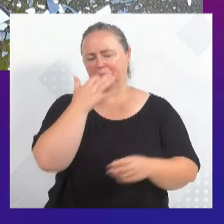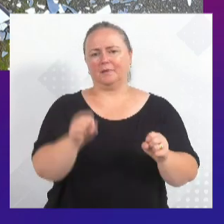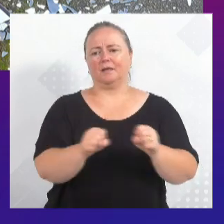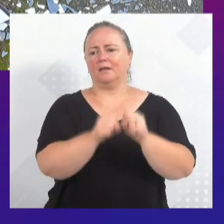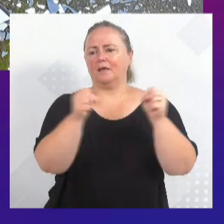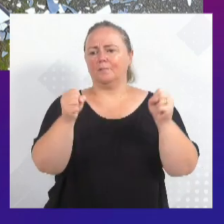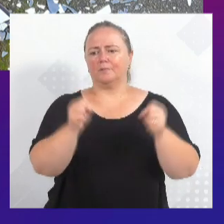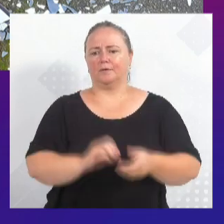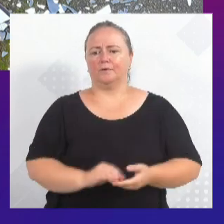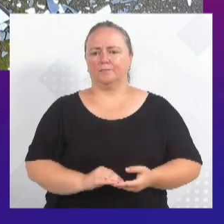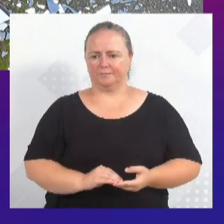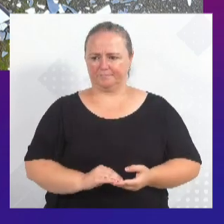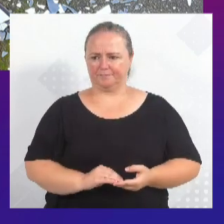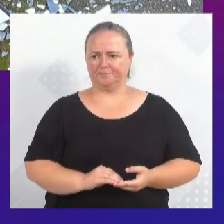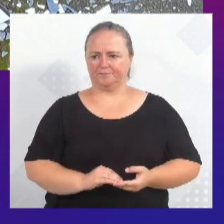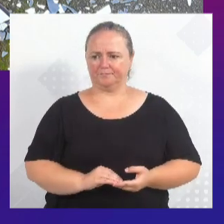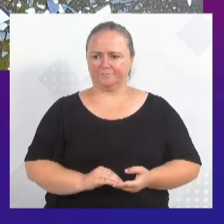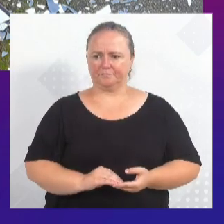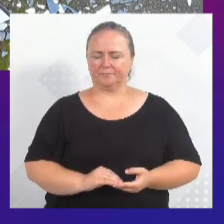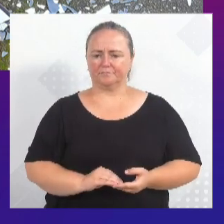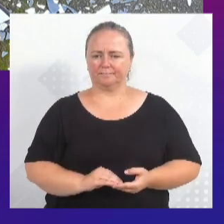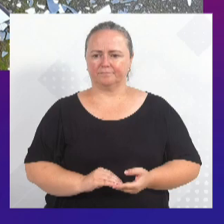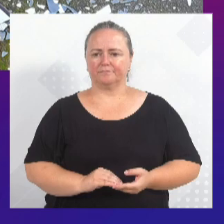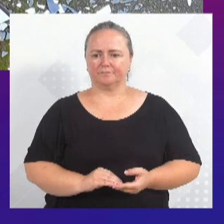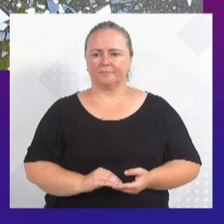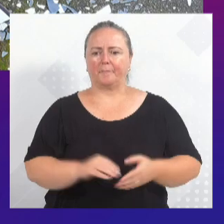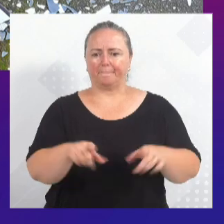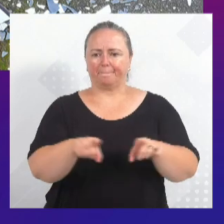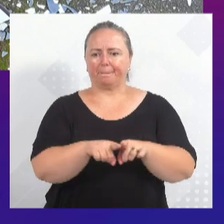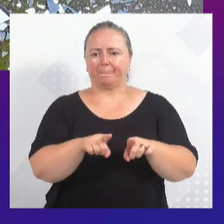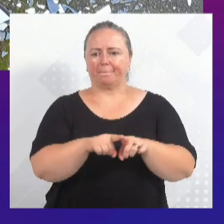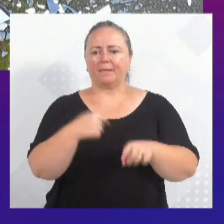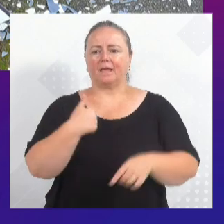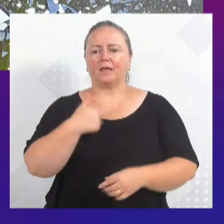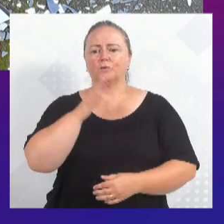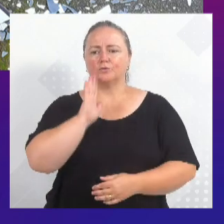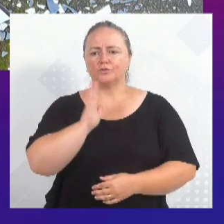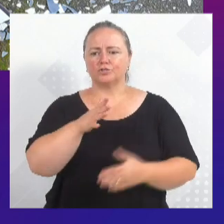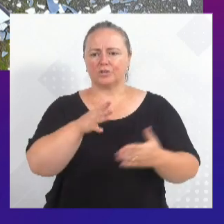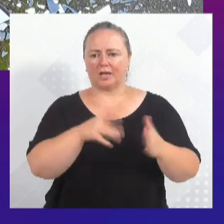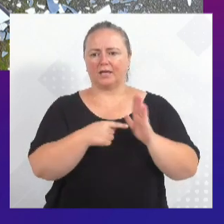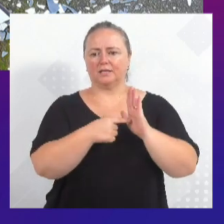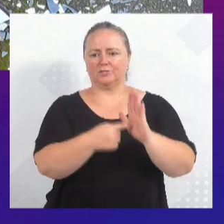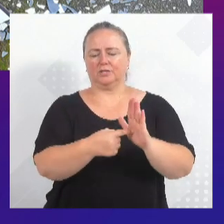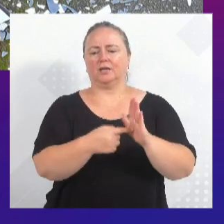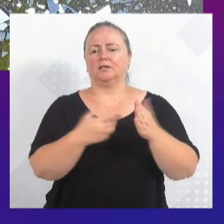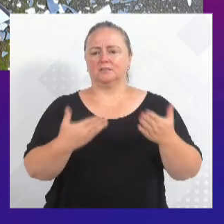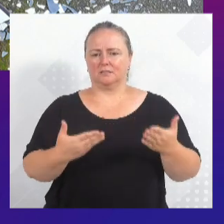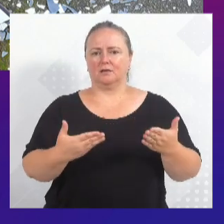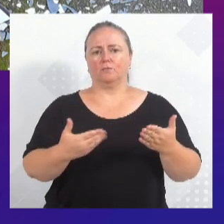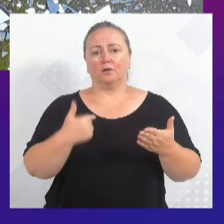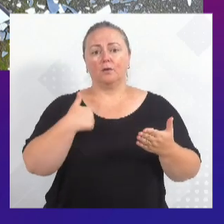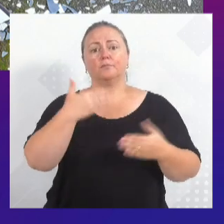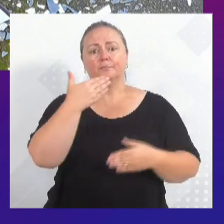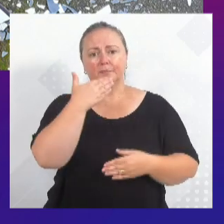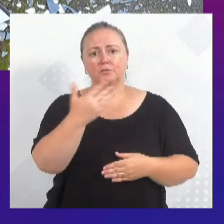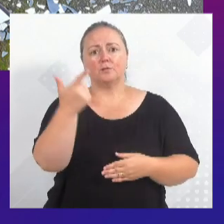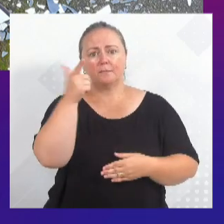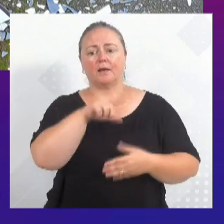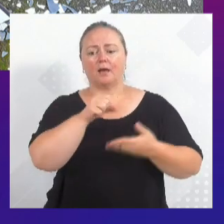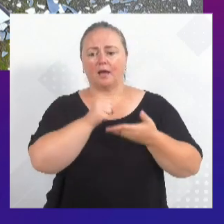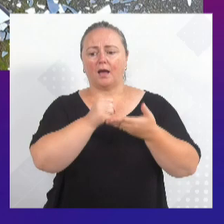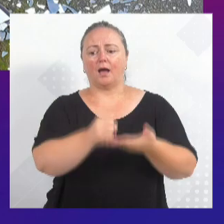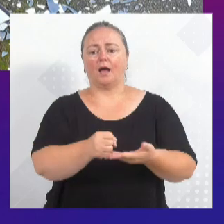quebraram esse espelho, gente. Lá atrás eu fiz essa indicação, consegui que empresários ajudassem a colocação desses